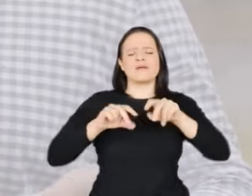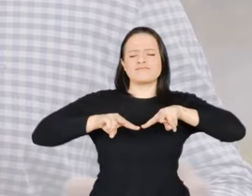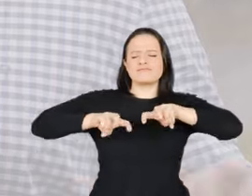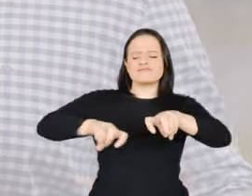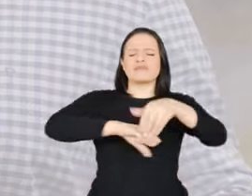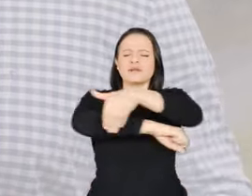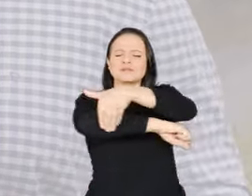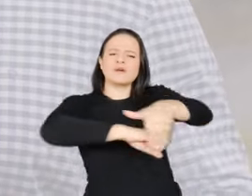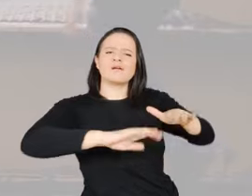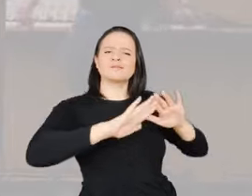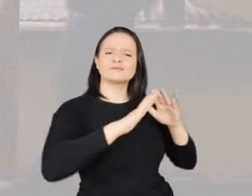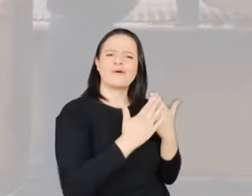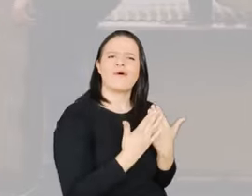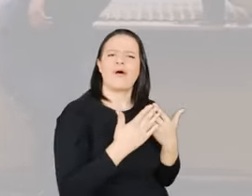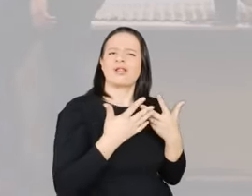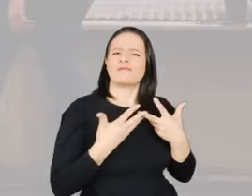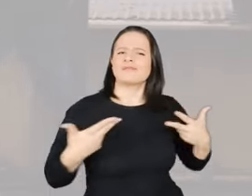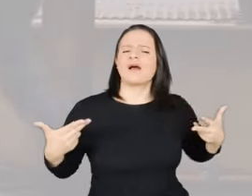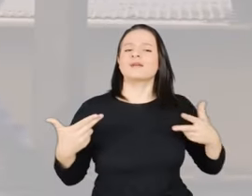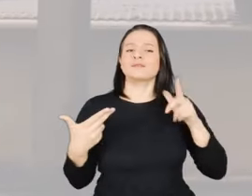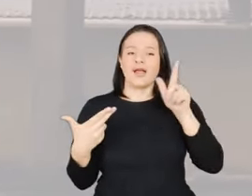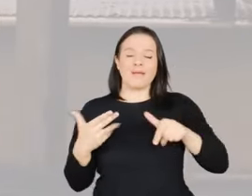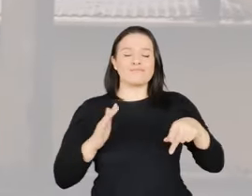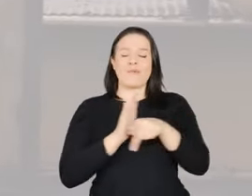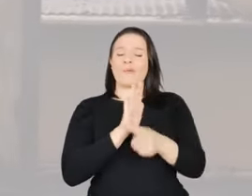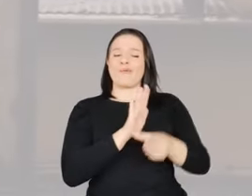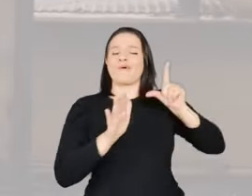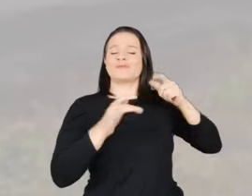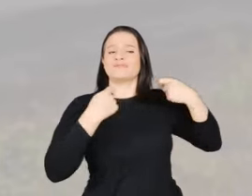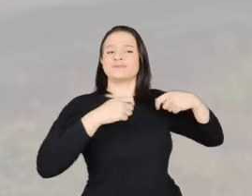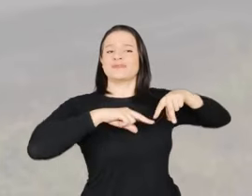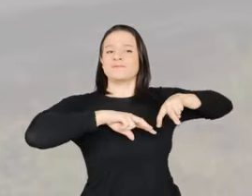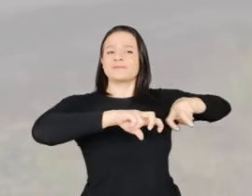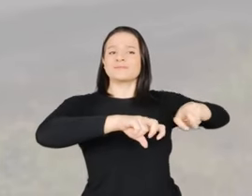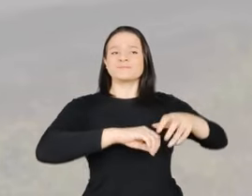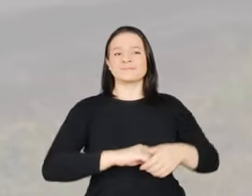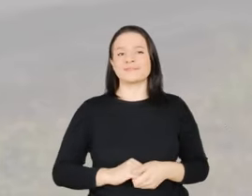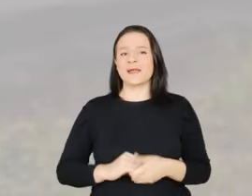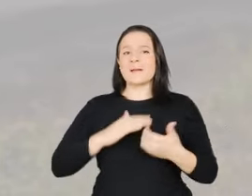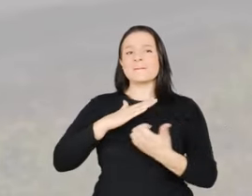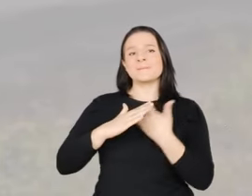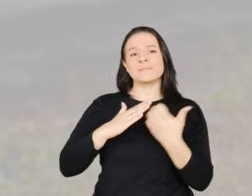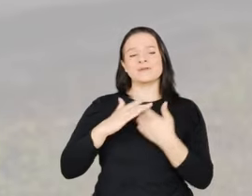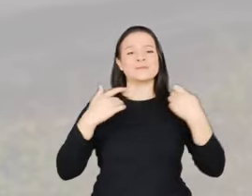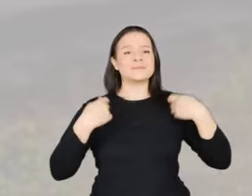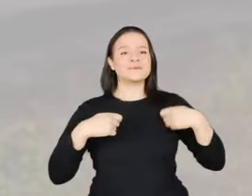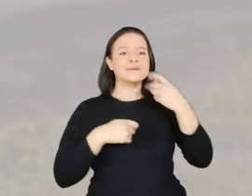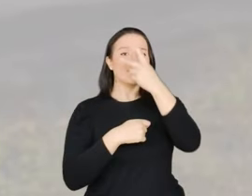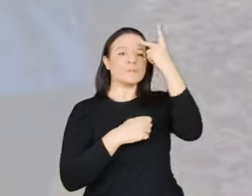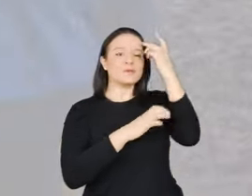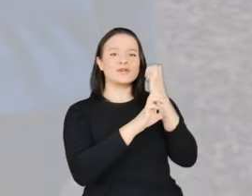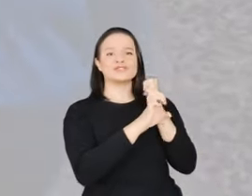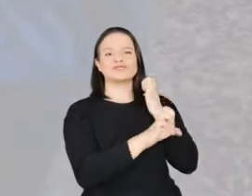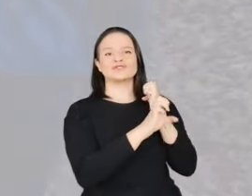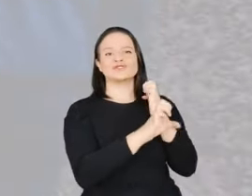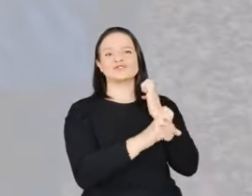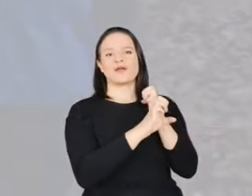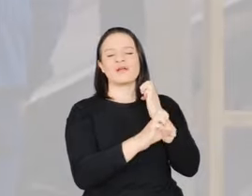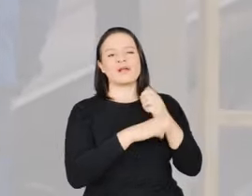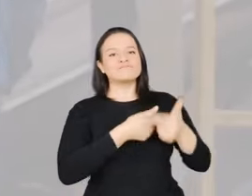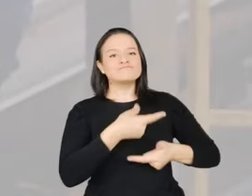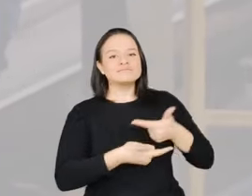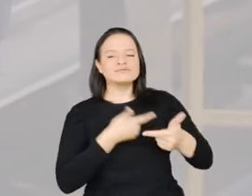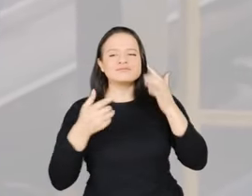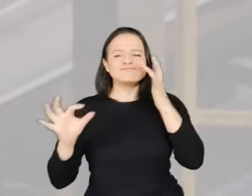casa, você tem um colégio, tudo sai da mineração. A empresa precisa de um engenheiro de minas para acompanhar os